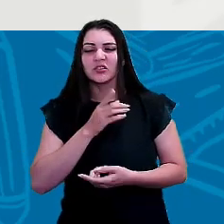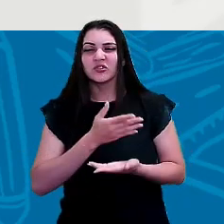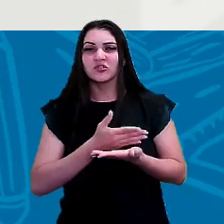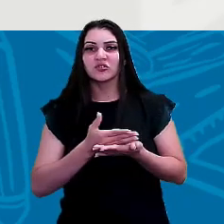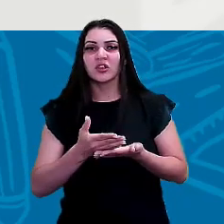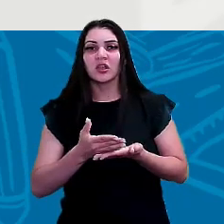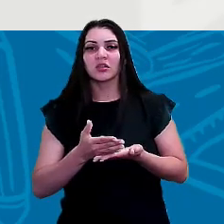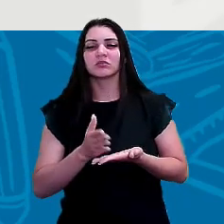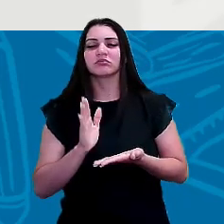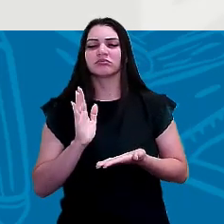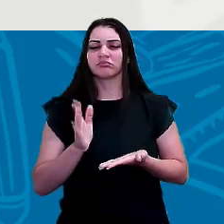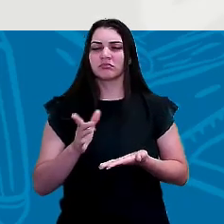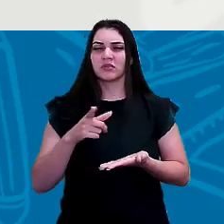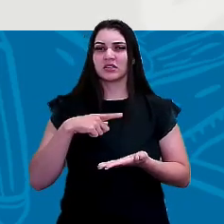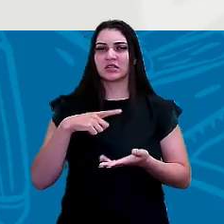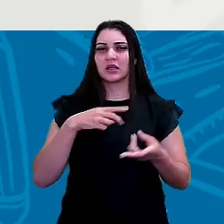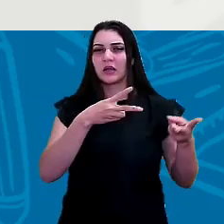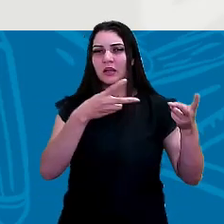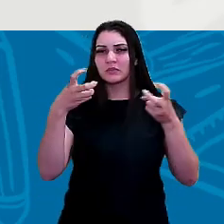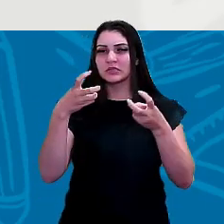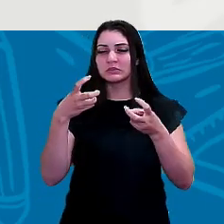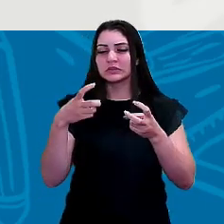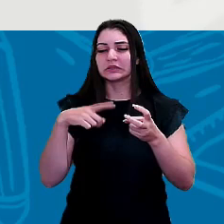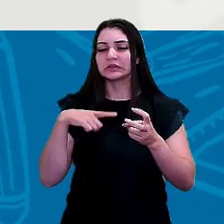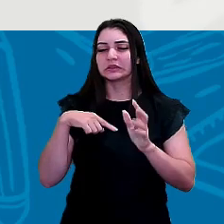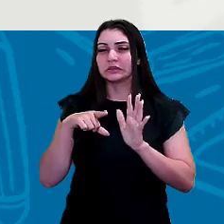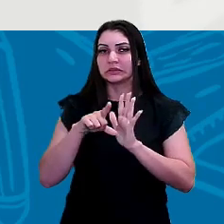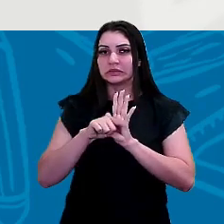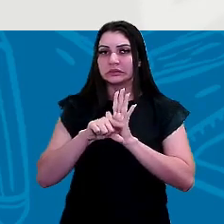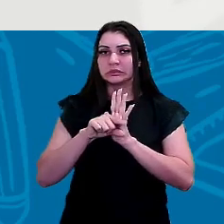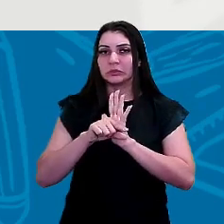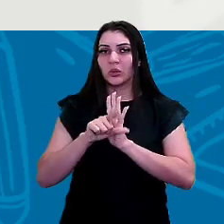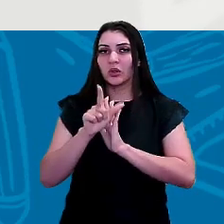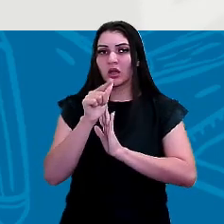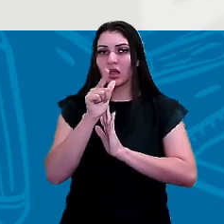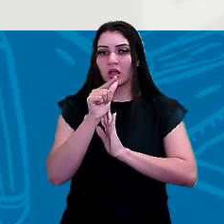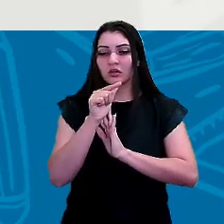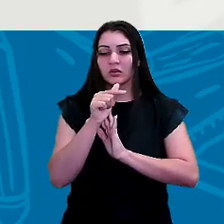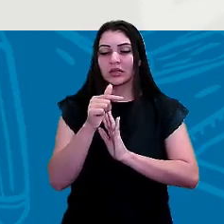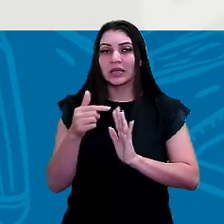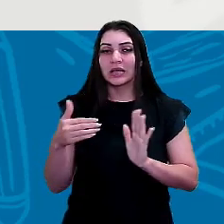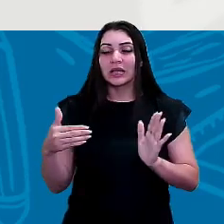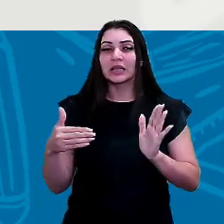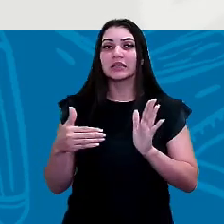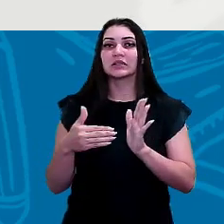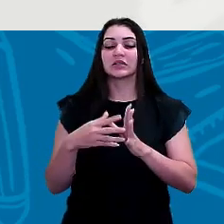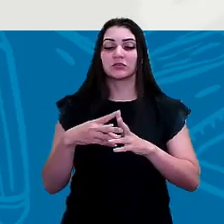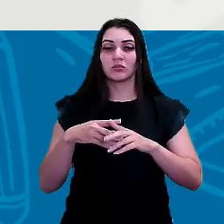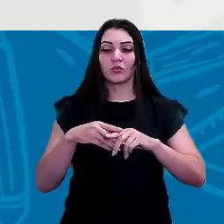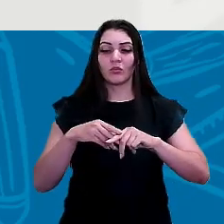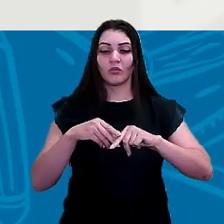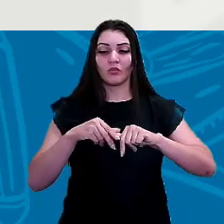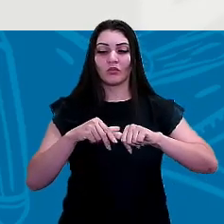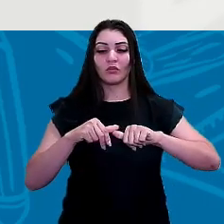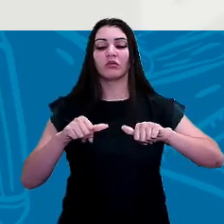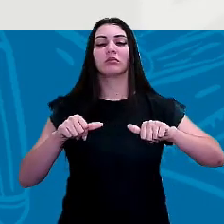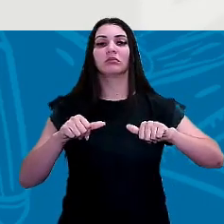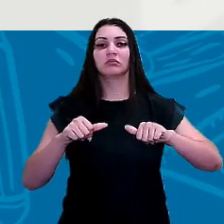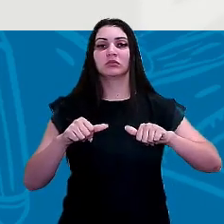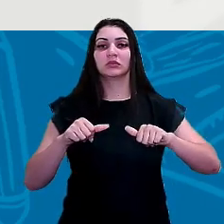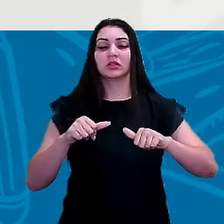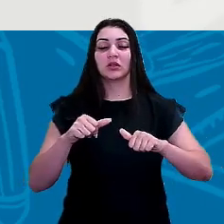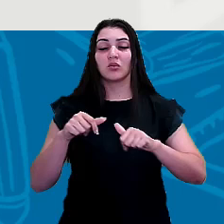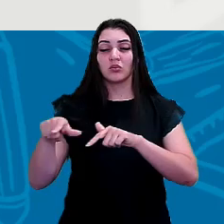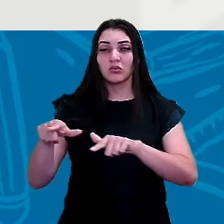vulnerabilidade o estresse hídrico até a escassez ou a escassez absoluta que são essas áreas